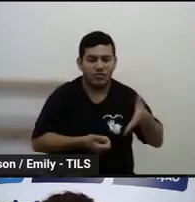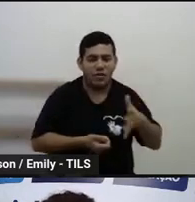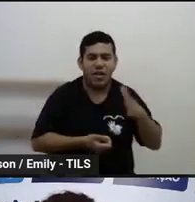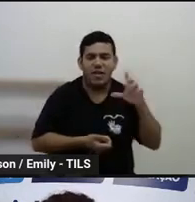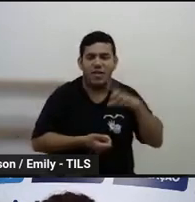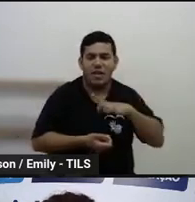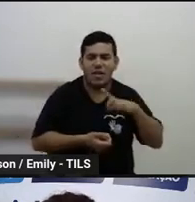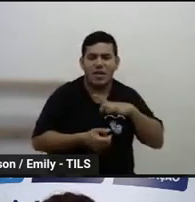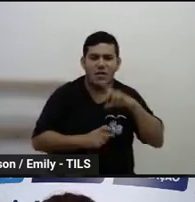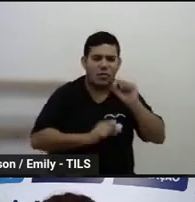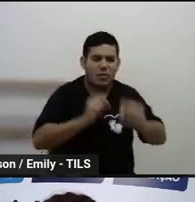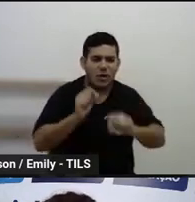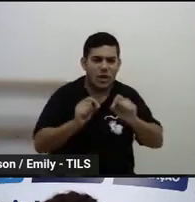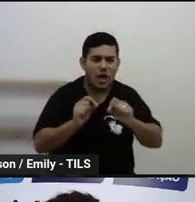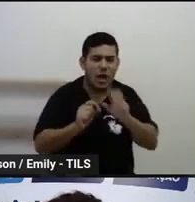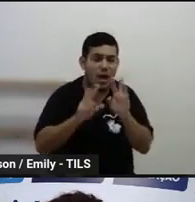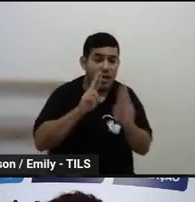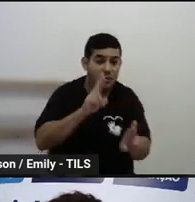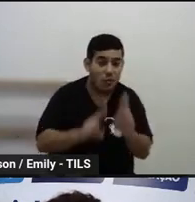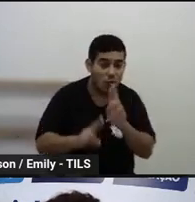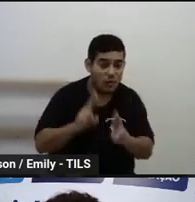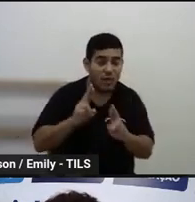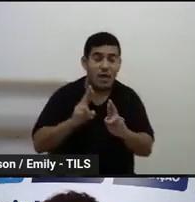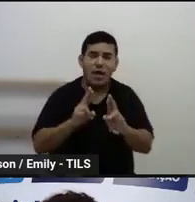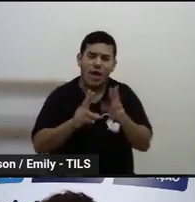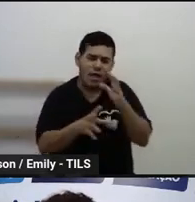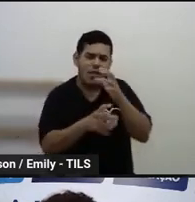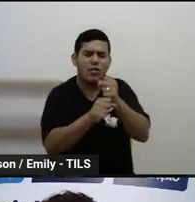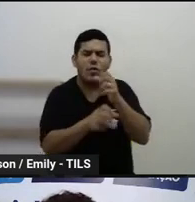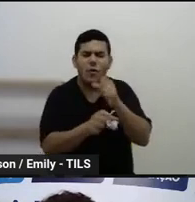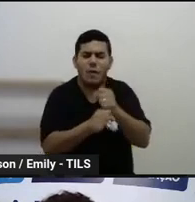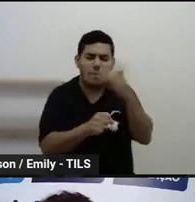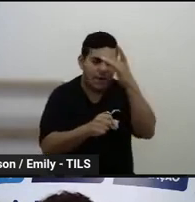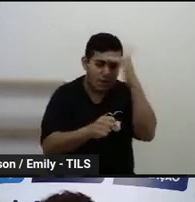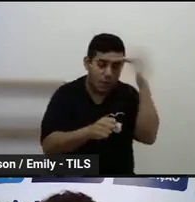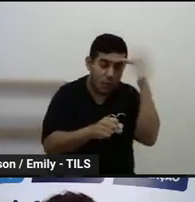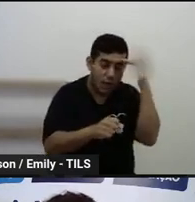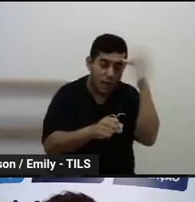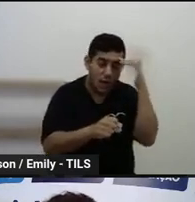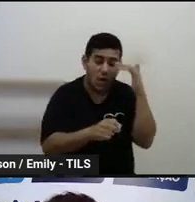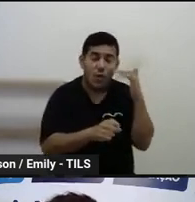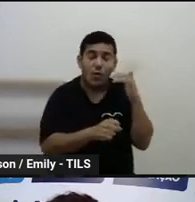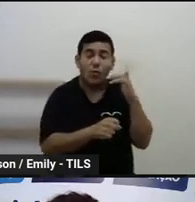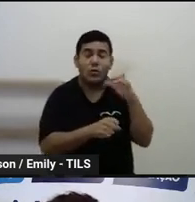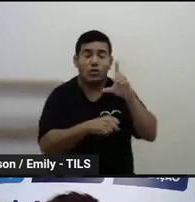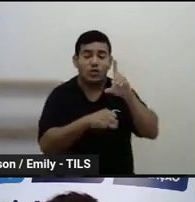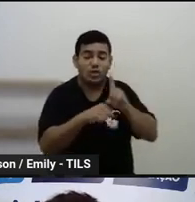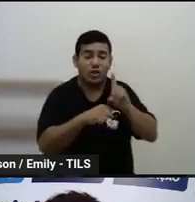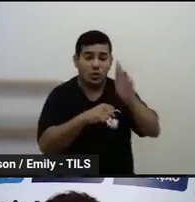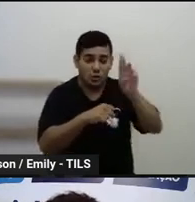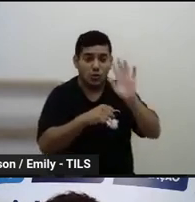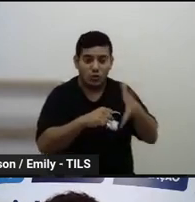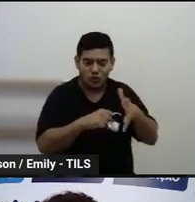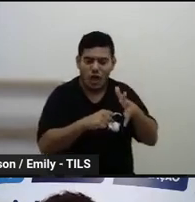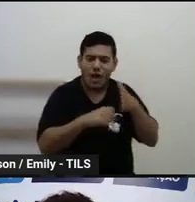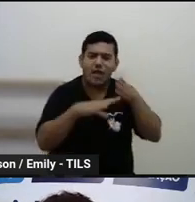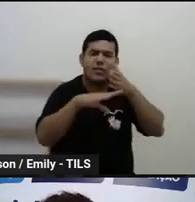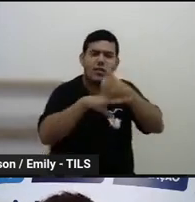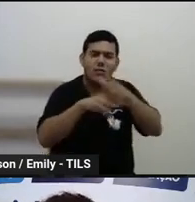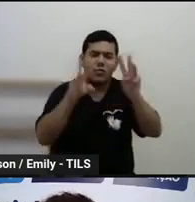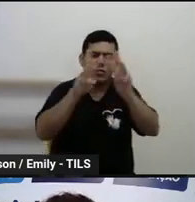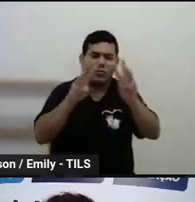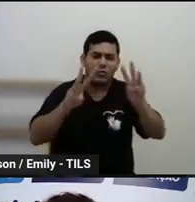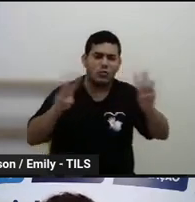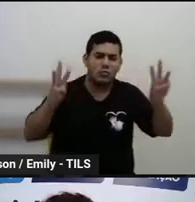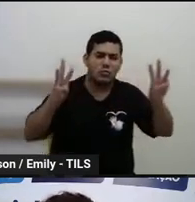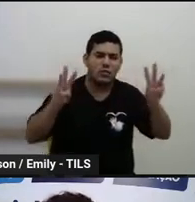o resultado dessas avaliações. Eu acredito que a maioria dos gestores já tenham acessado a plataforma, já tenham